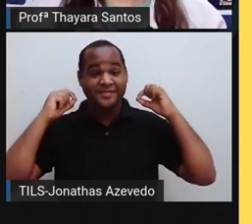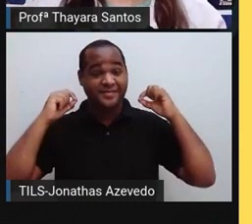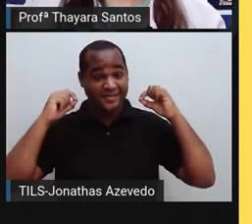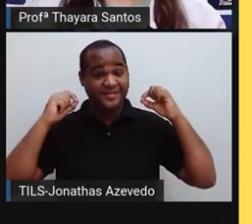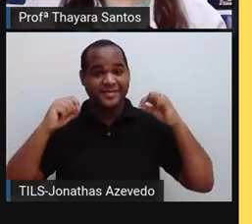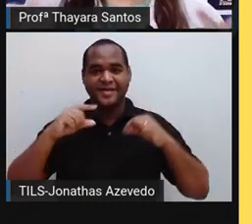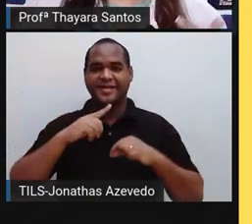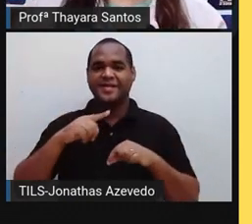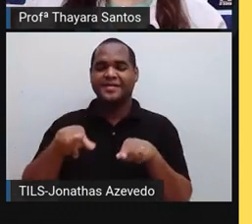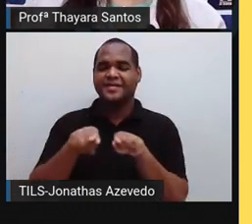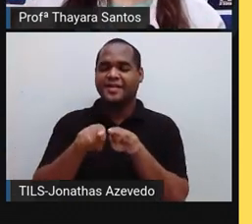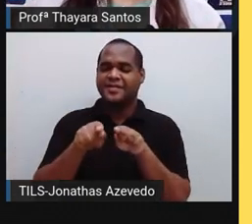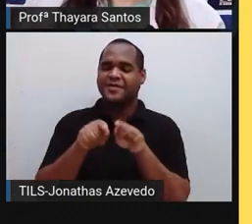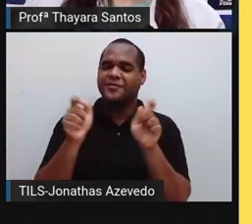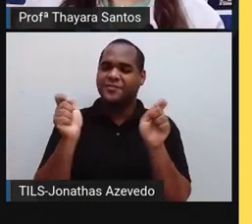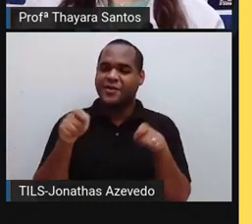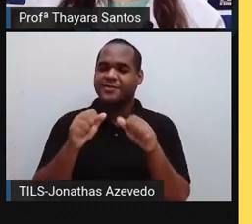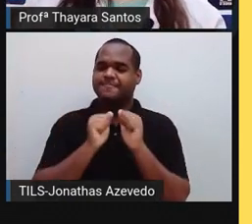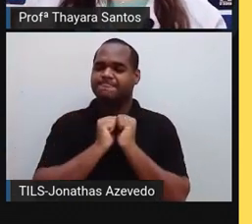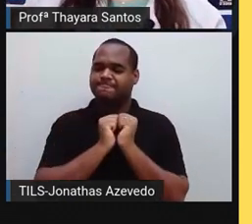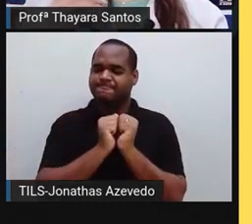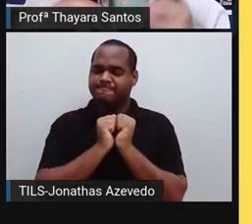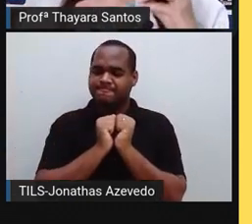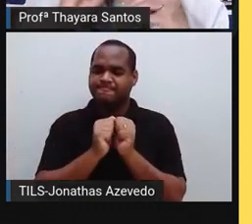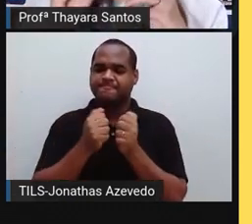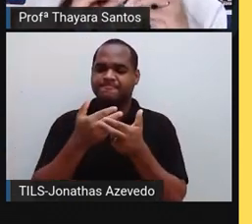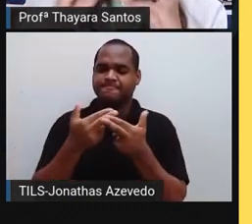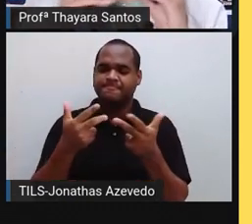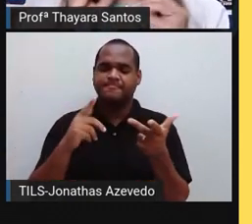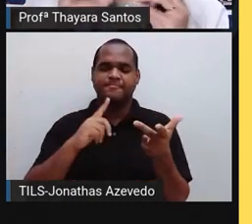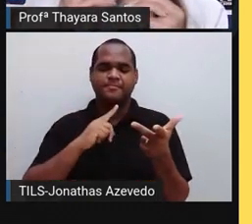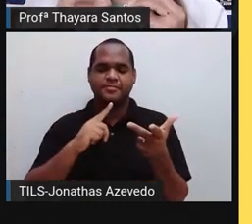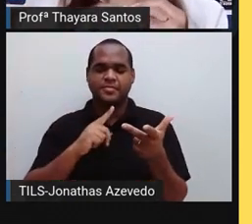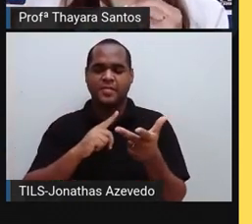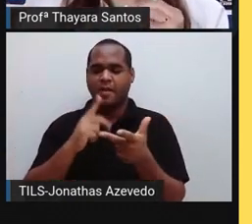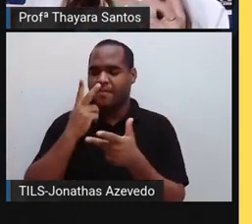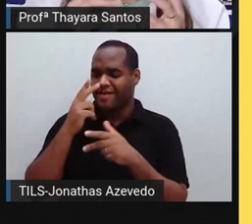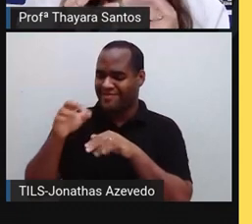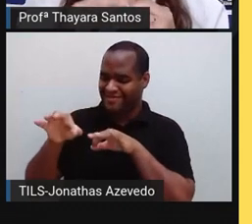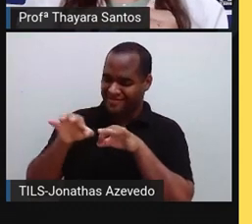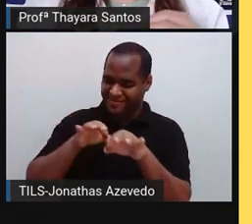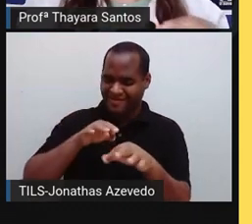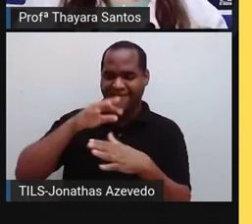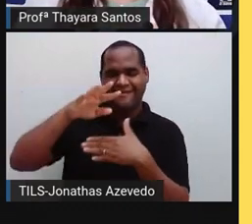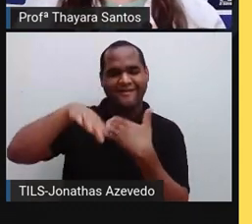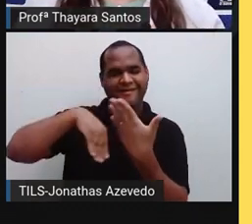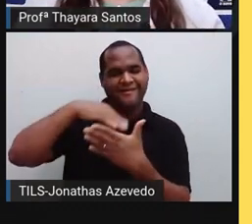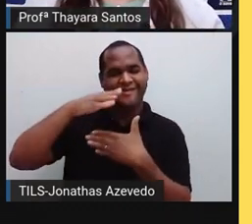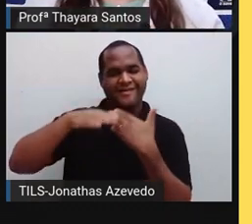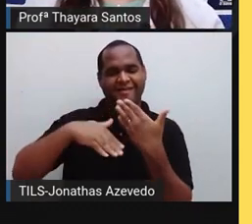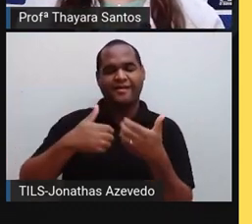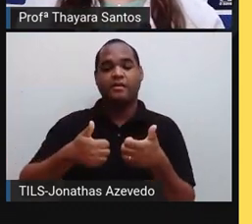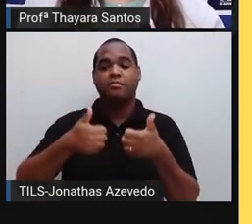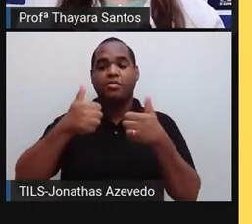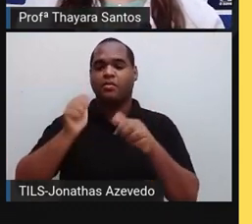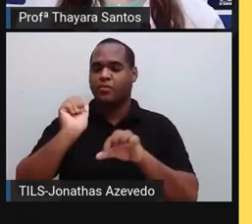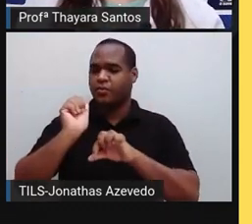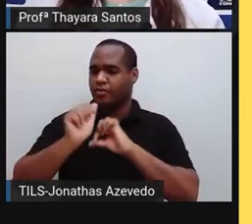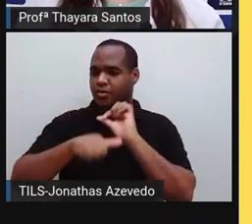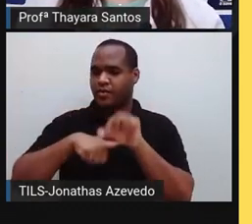Esses cocos também podem se juntar de forma desorganizada e formar o que a gente chama de